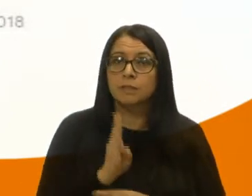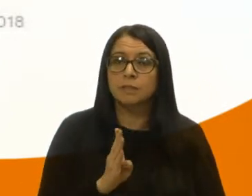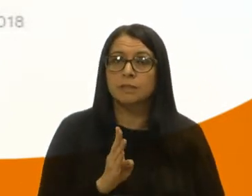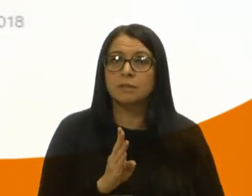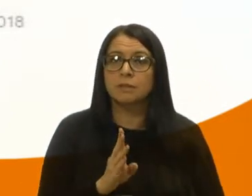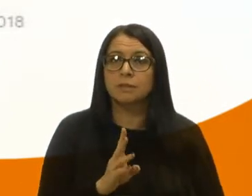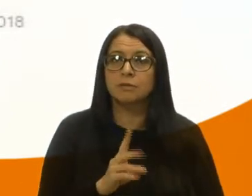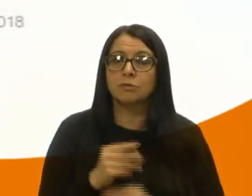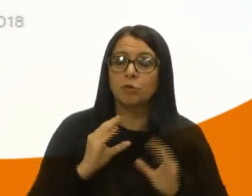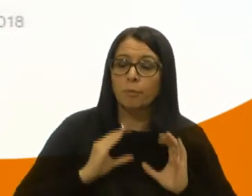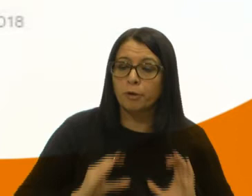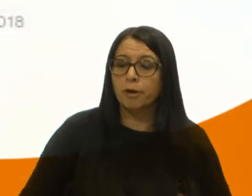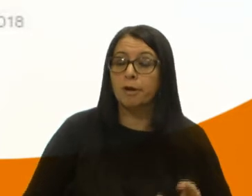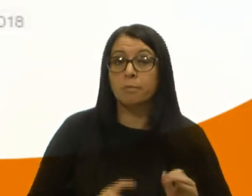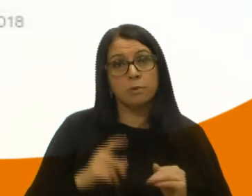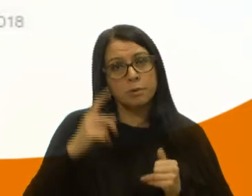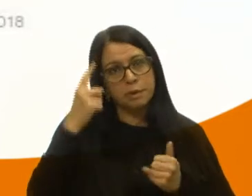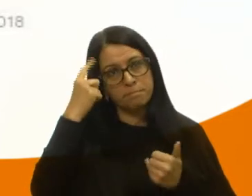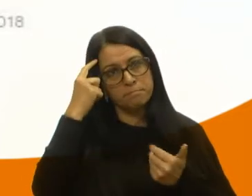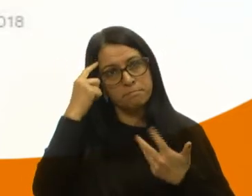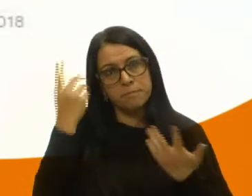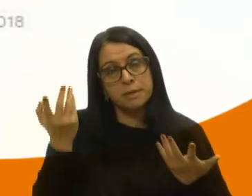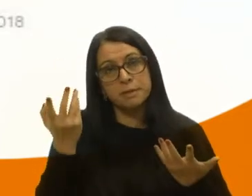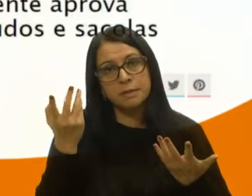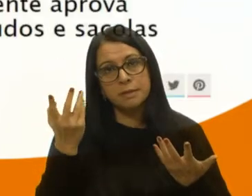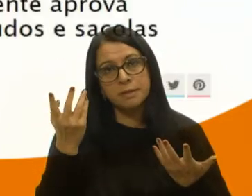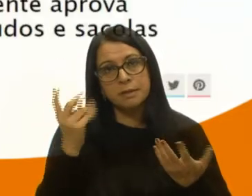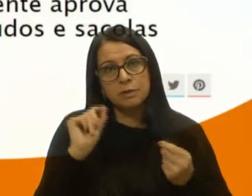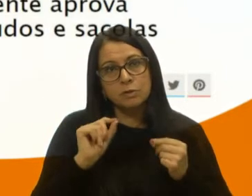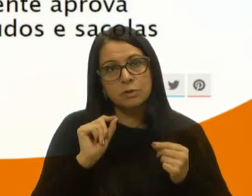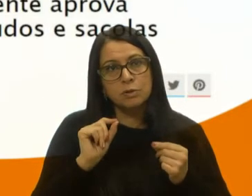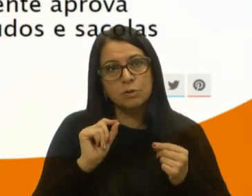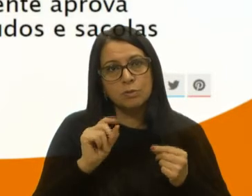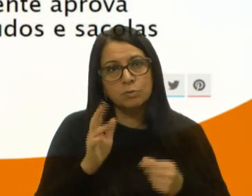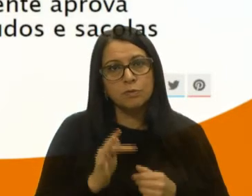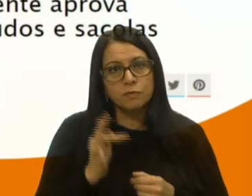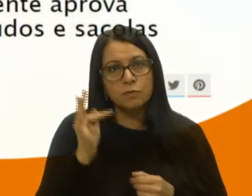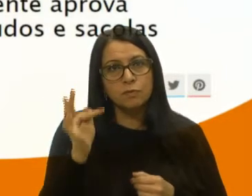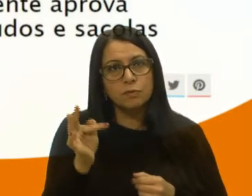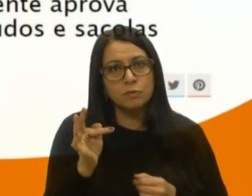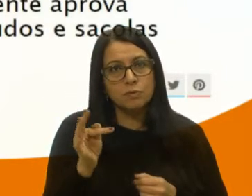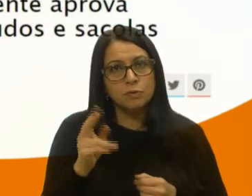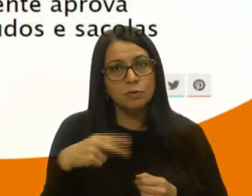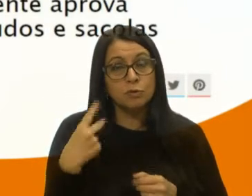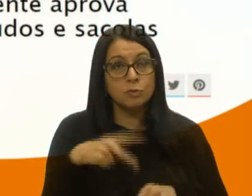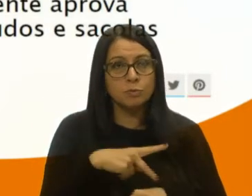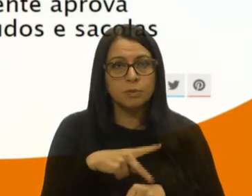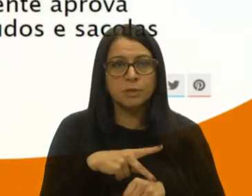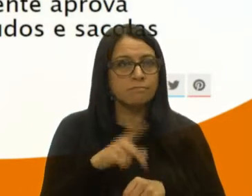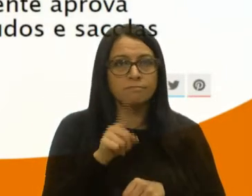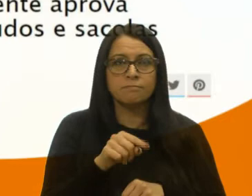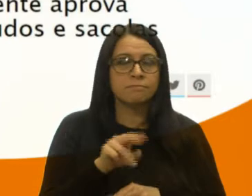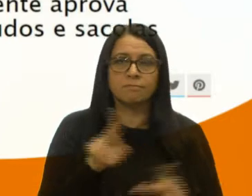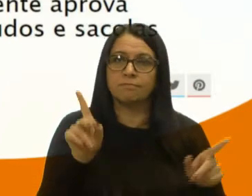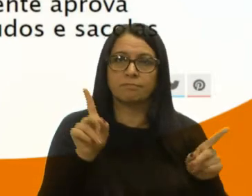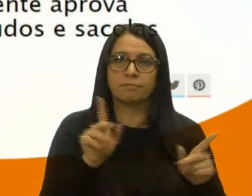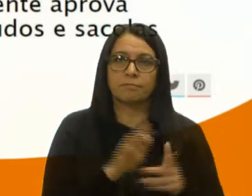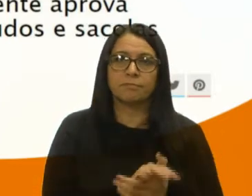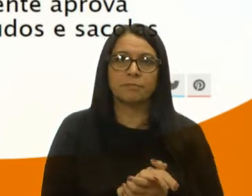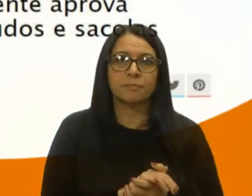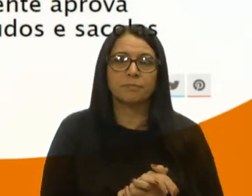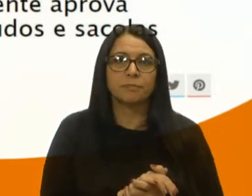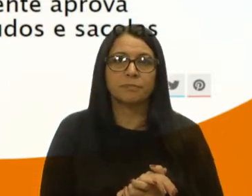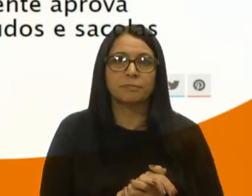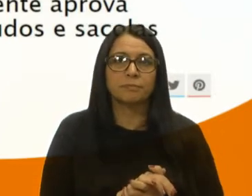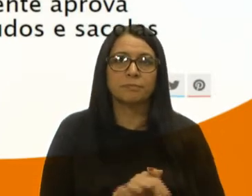nos comportando, estamos pensando nesta situação para o futuro. Aqui no nosso país, então, não é tão diferente. Nós estamos